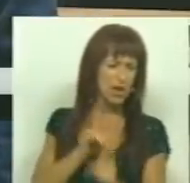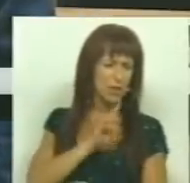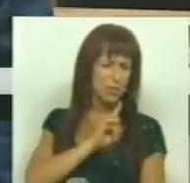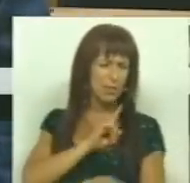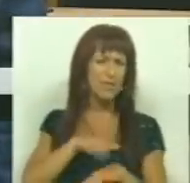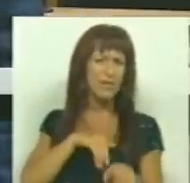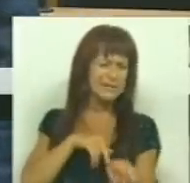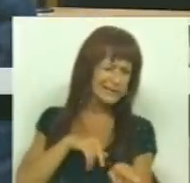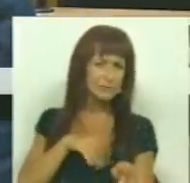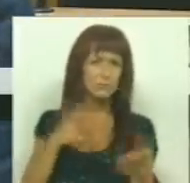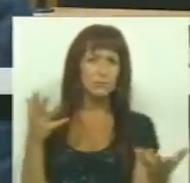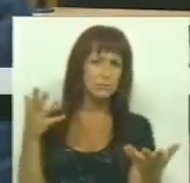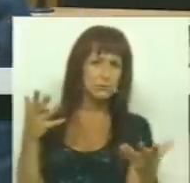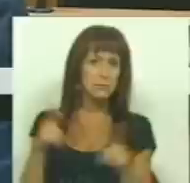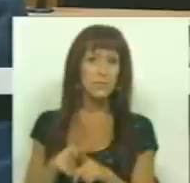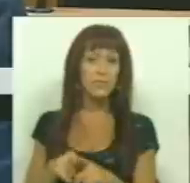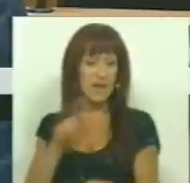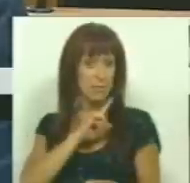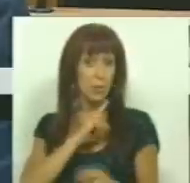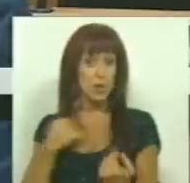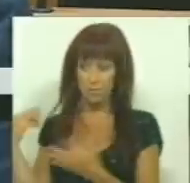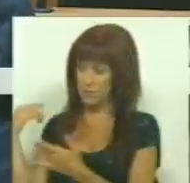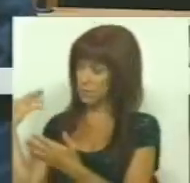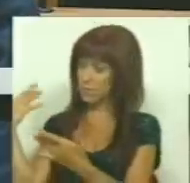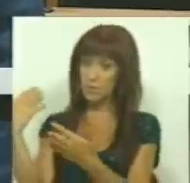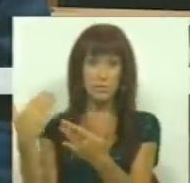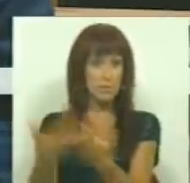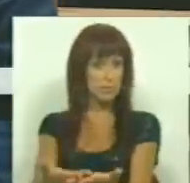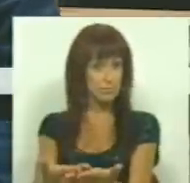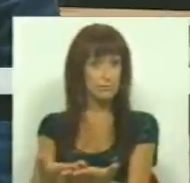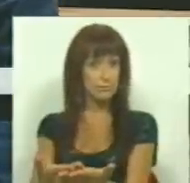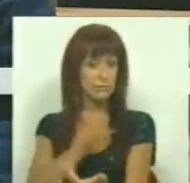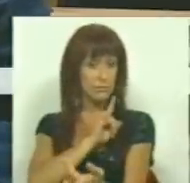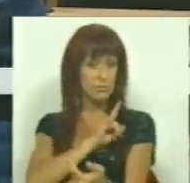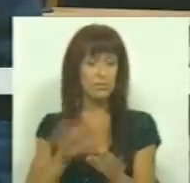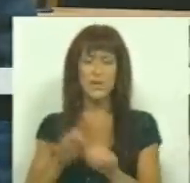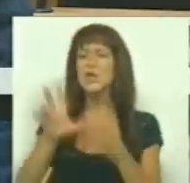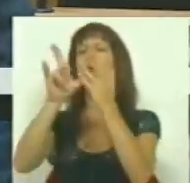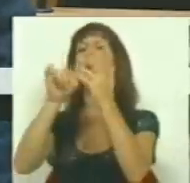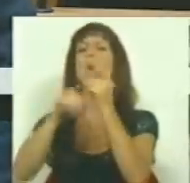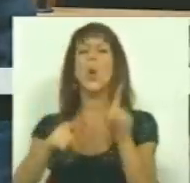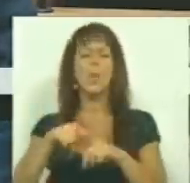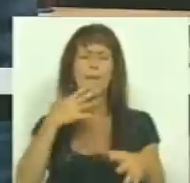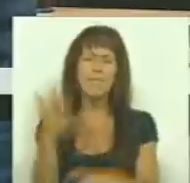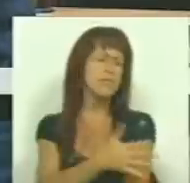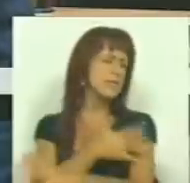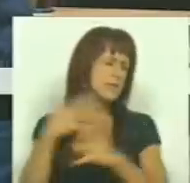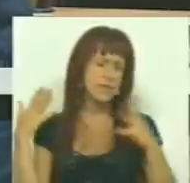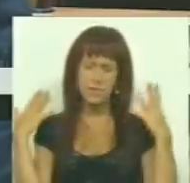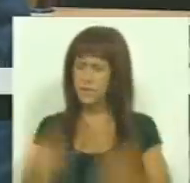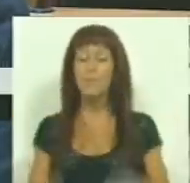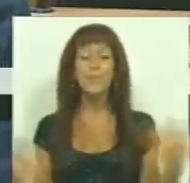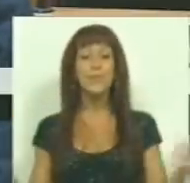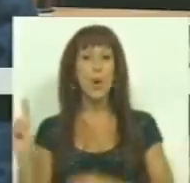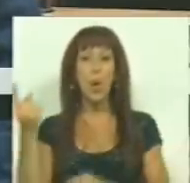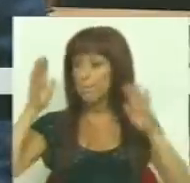privatizações e as privatizações que têm vindo a ser levadas a cabo como um roubo de proporções gigantescas e que, a